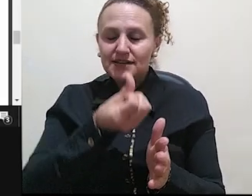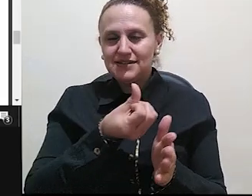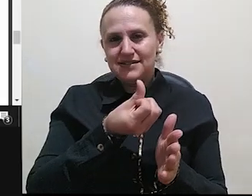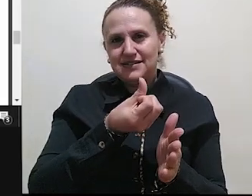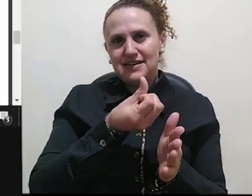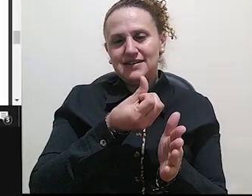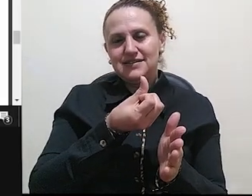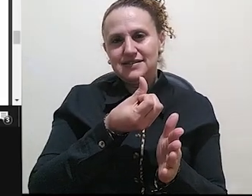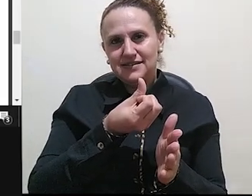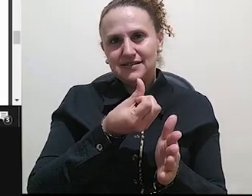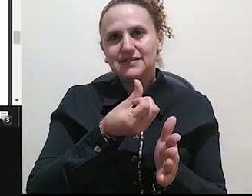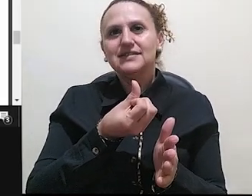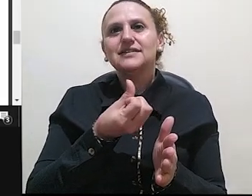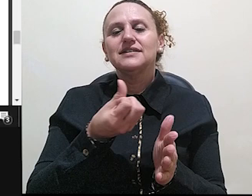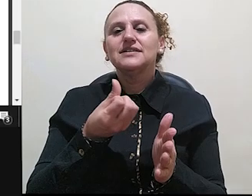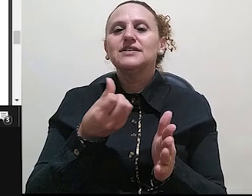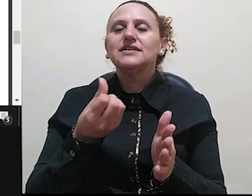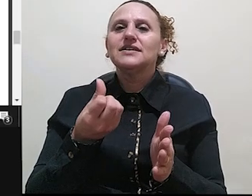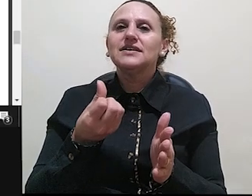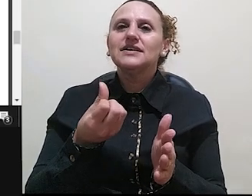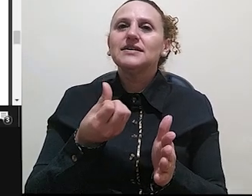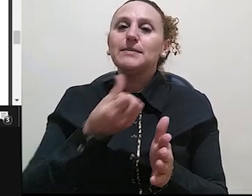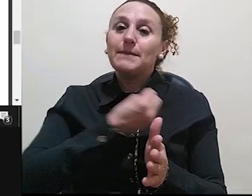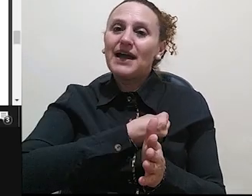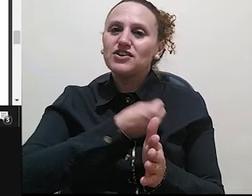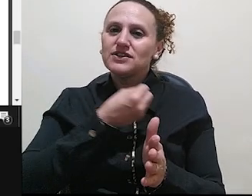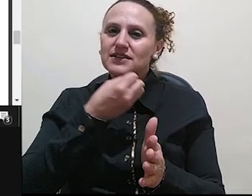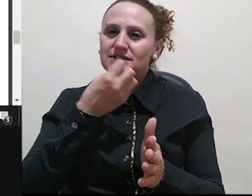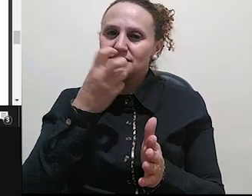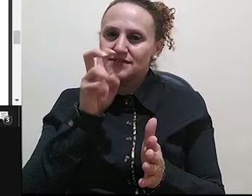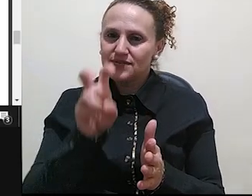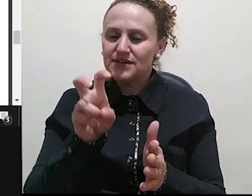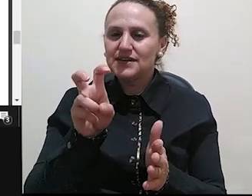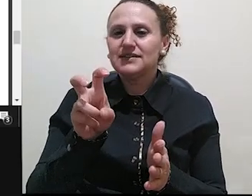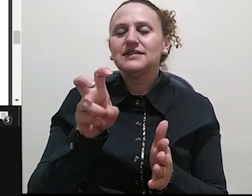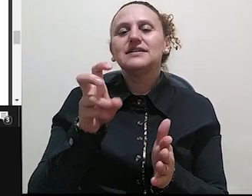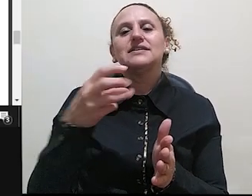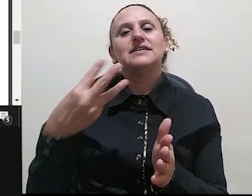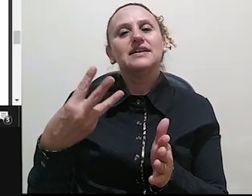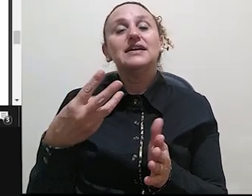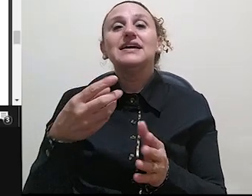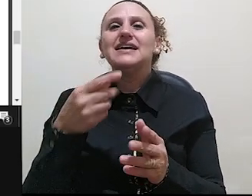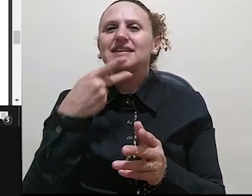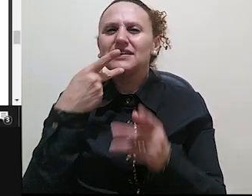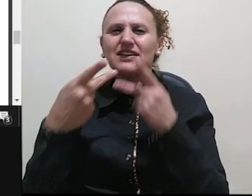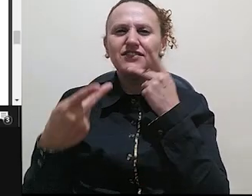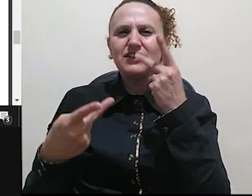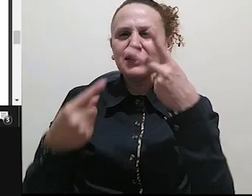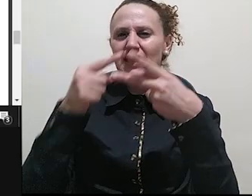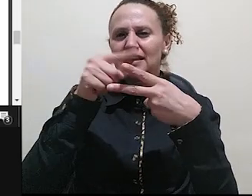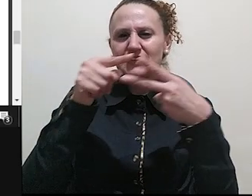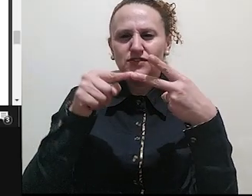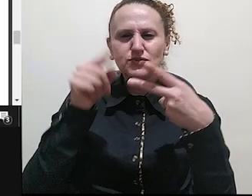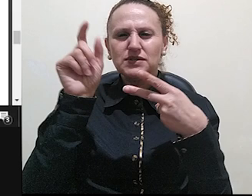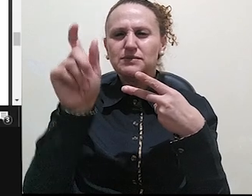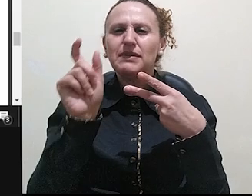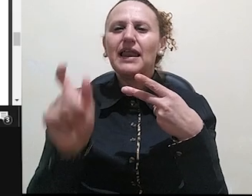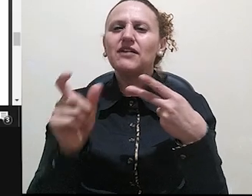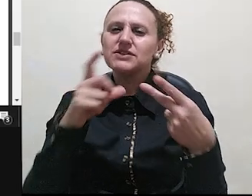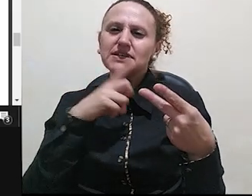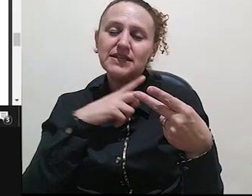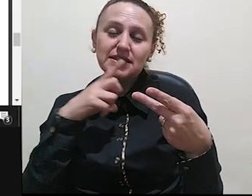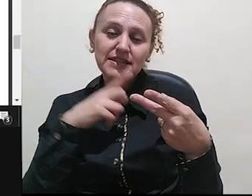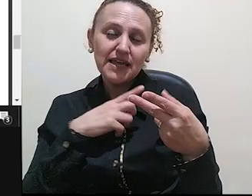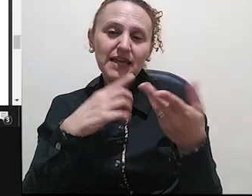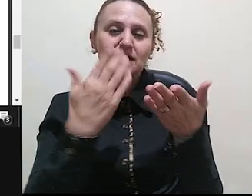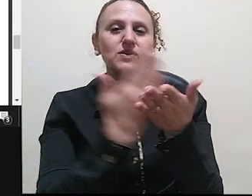linha do penúltimo parágrafo da página 53. Então ele está se referindo a essas duas palavras, né? Que constam no livro e que não